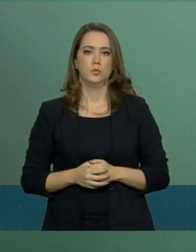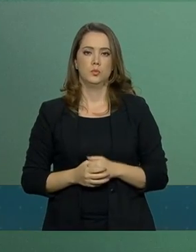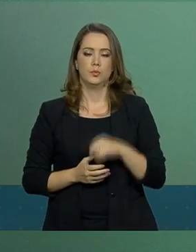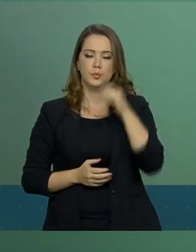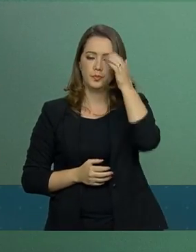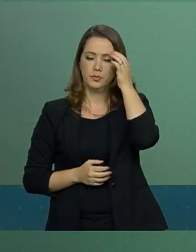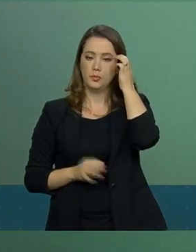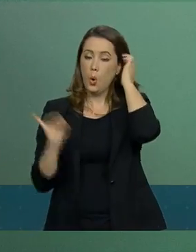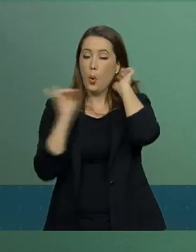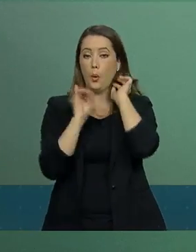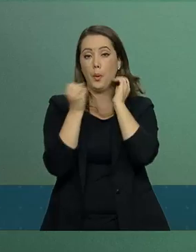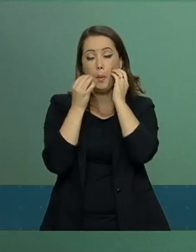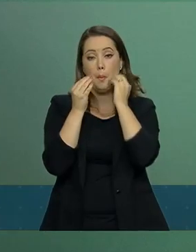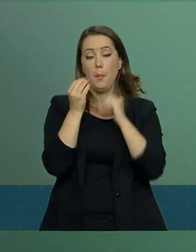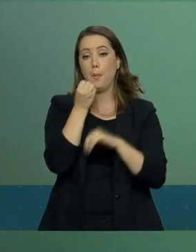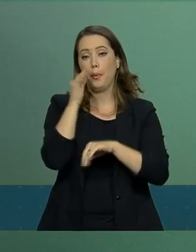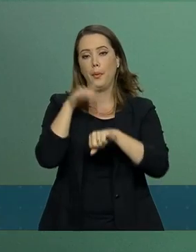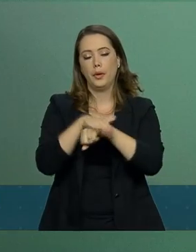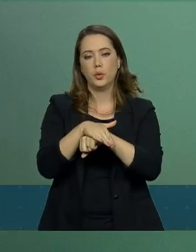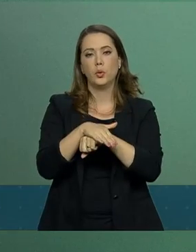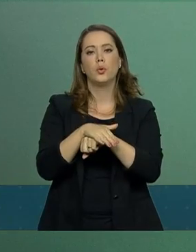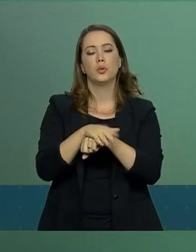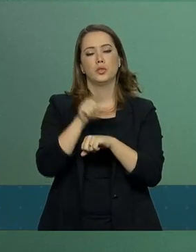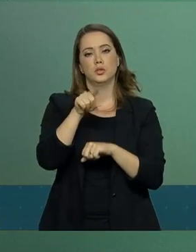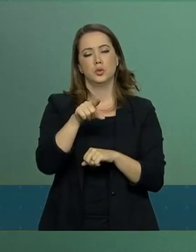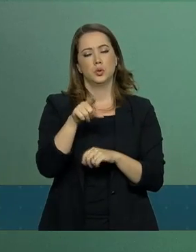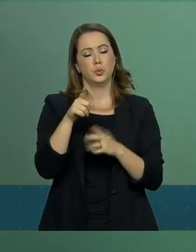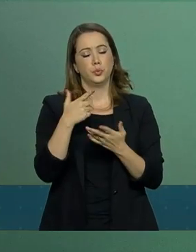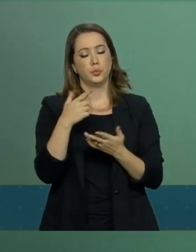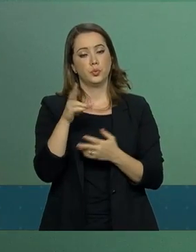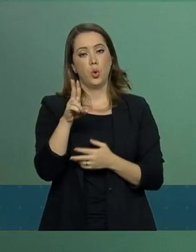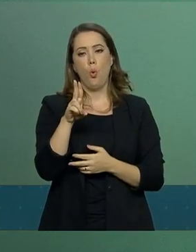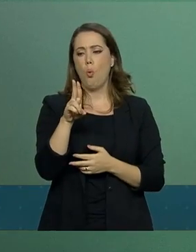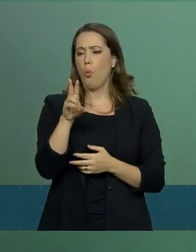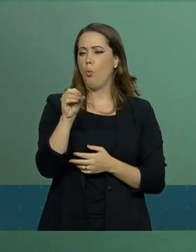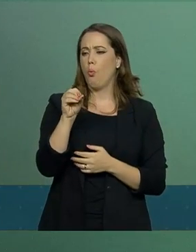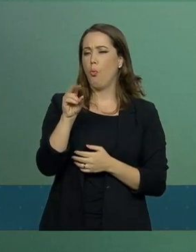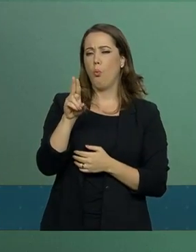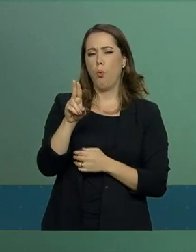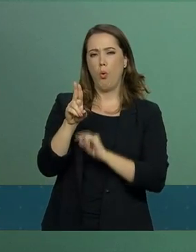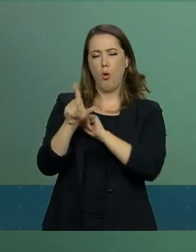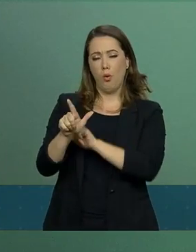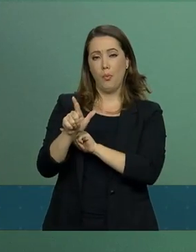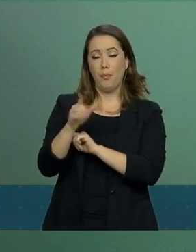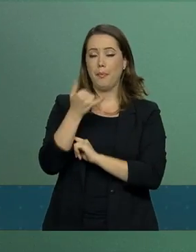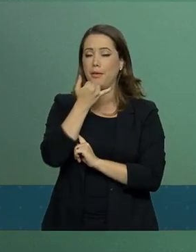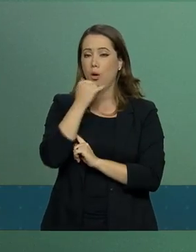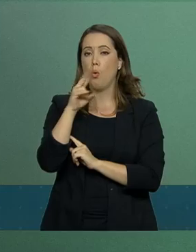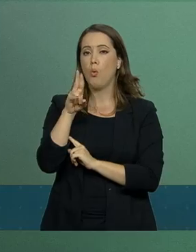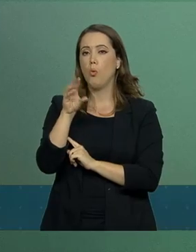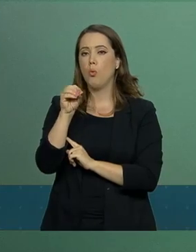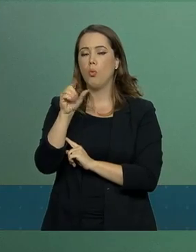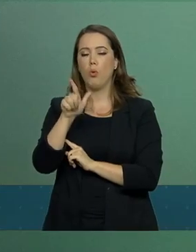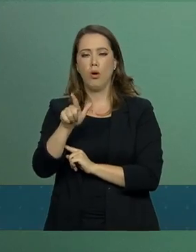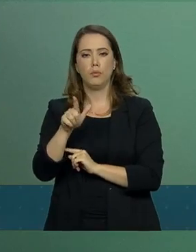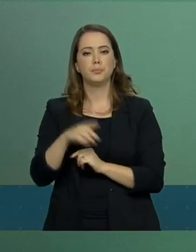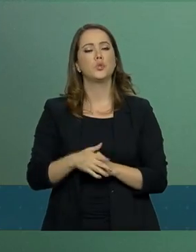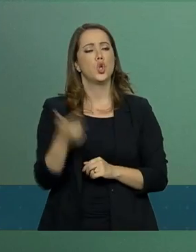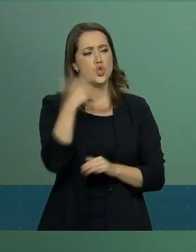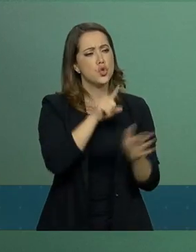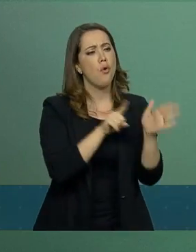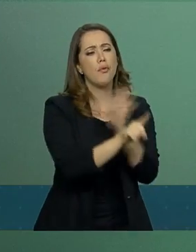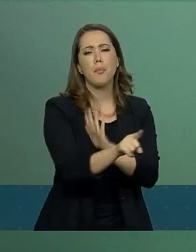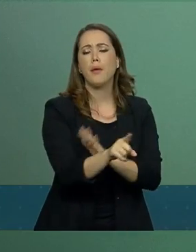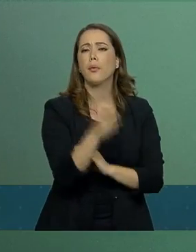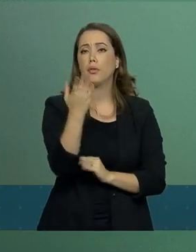Boa noite, porta-voz. Henrikson de Andrade, do UOL. Eu queria perguntar ainda sobre a pesquisa. A pesquisa chama atenção porque